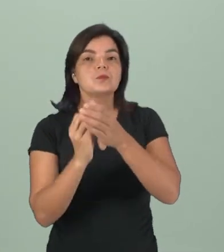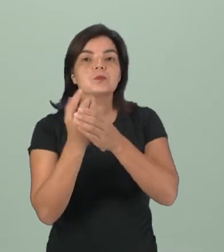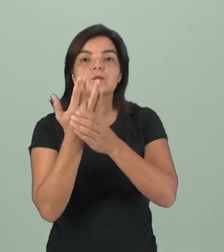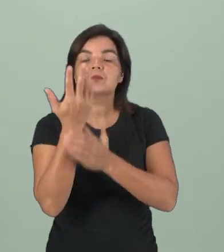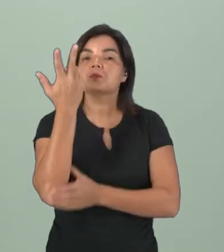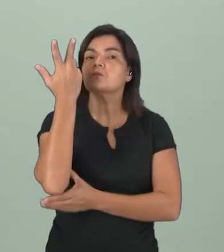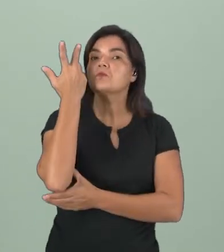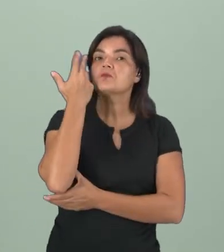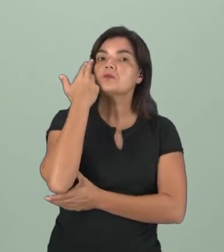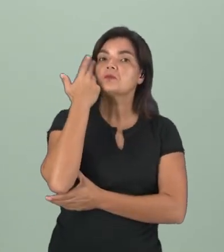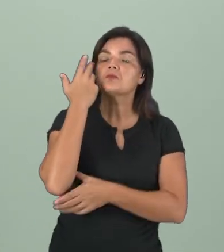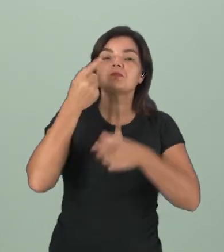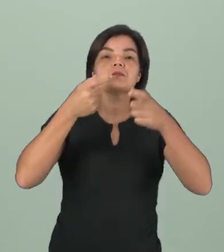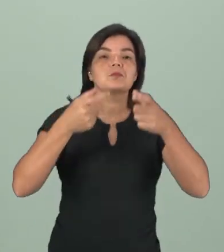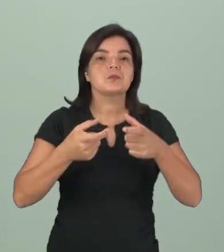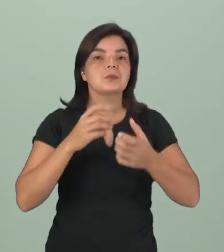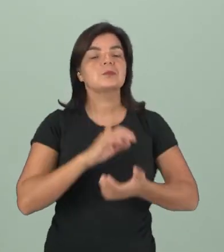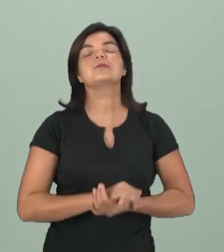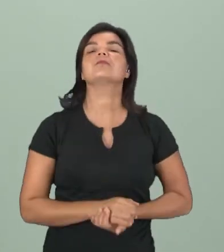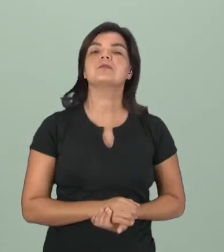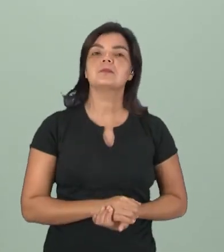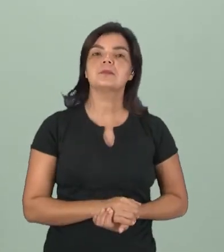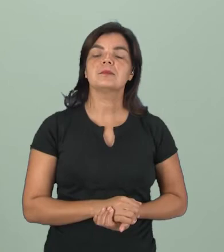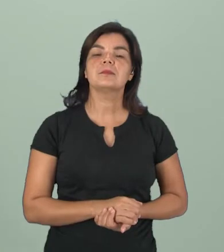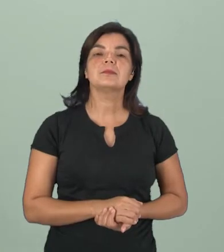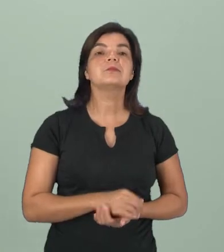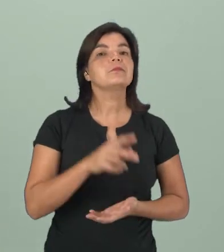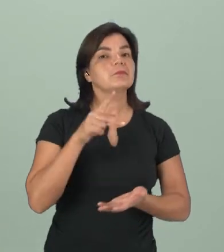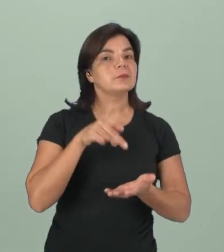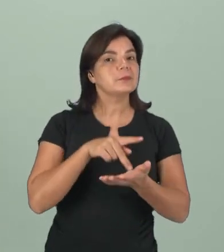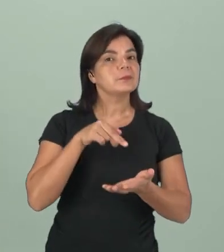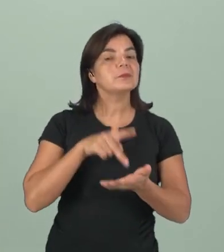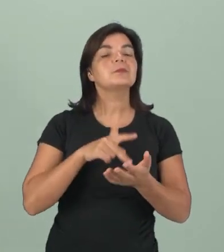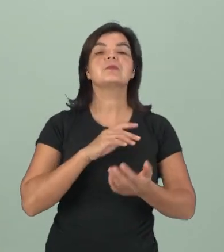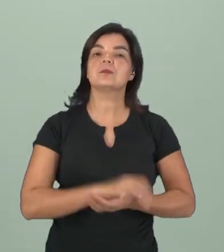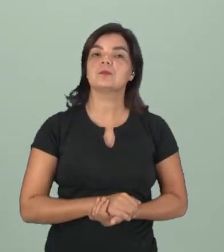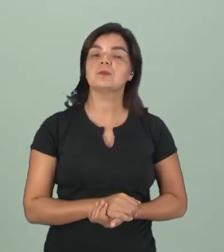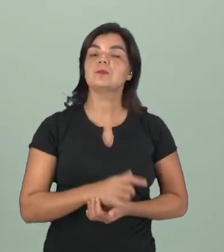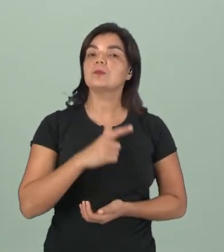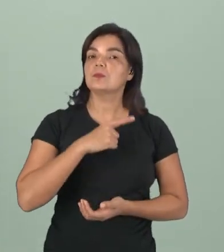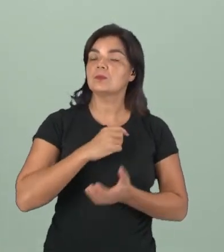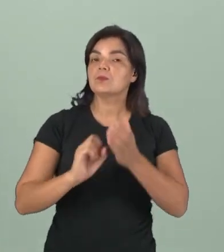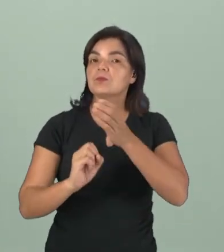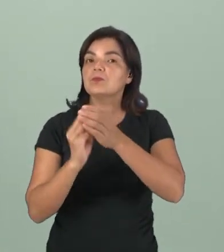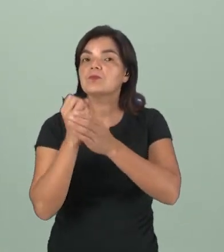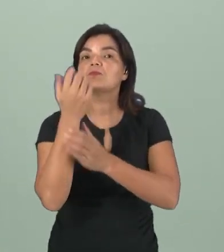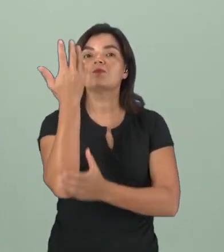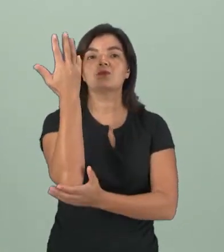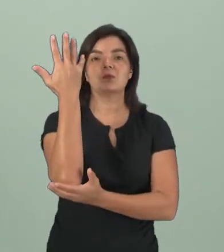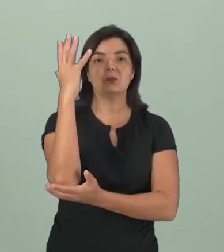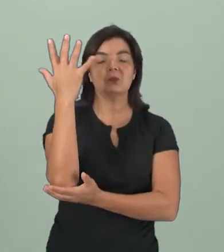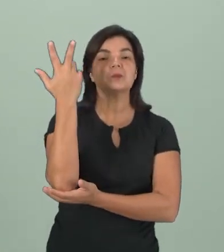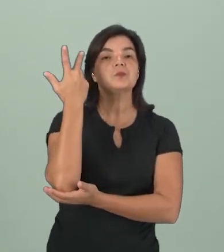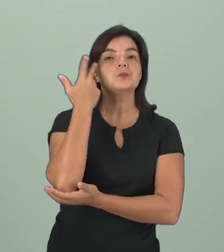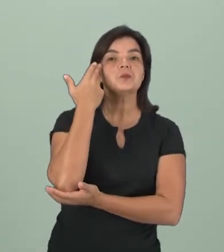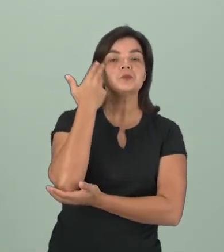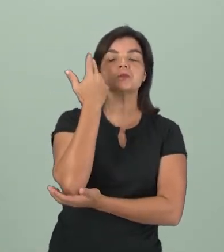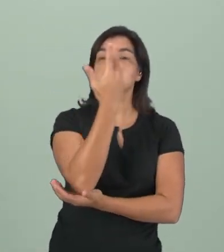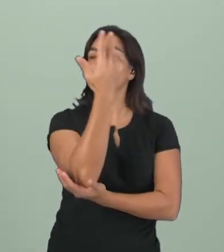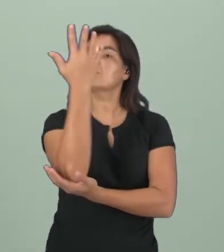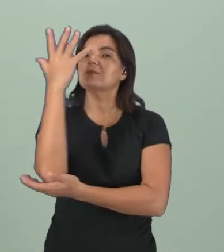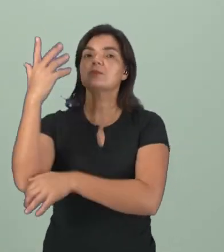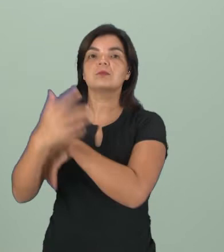naturalmente no ambiente? Na natureza? Isso mesmo. Existem plantas que nascem naturalmente na